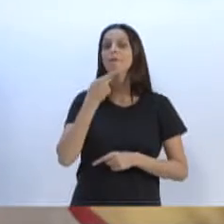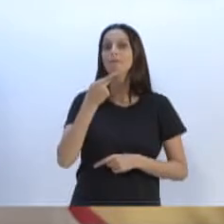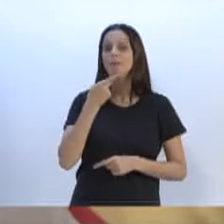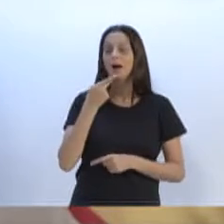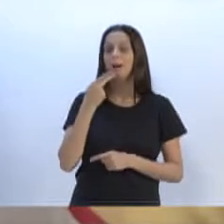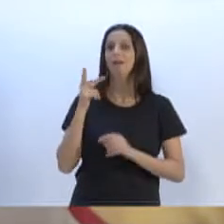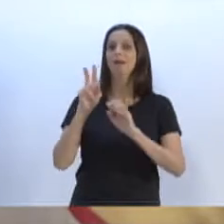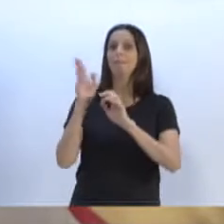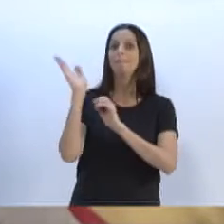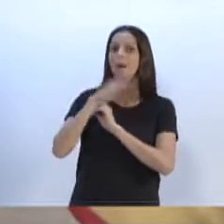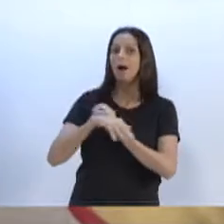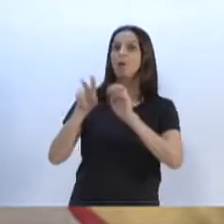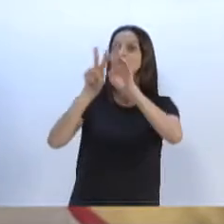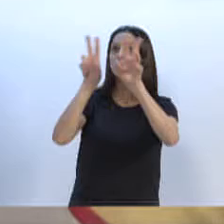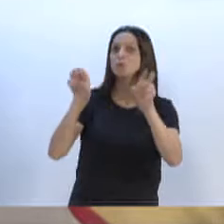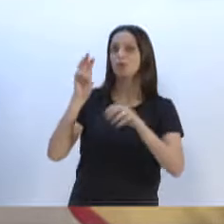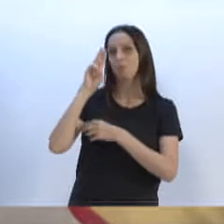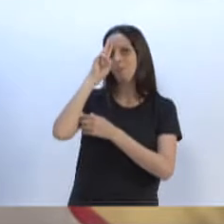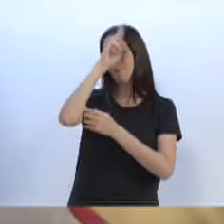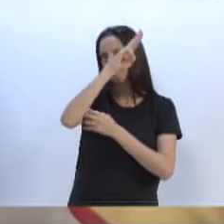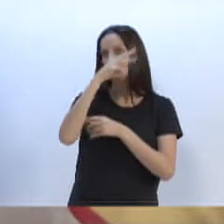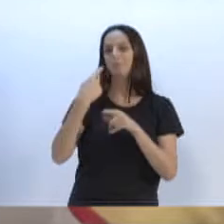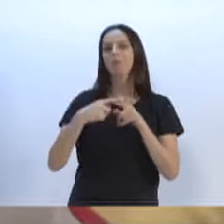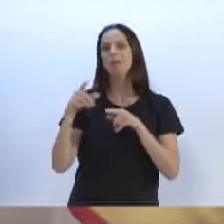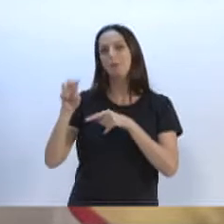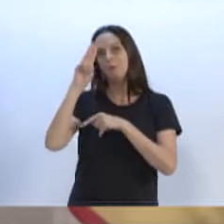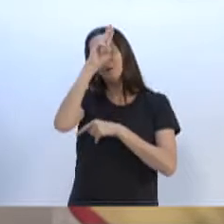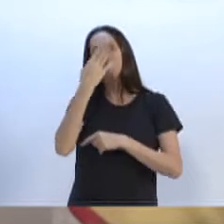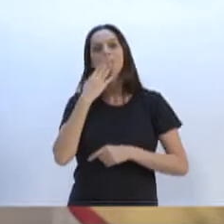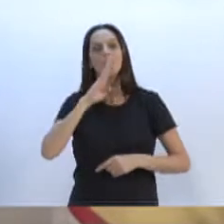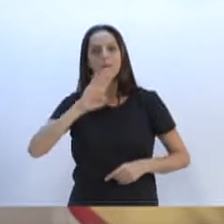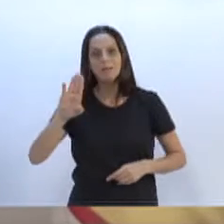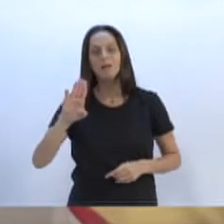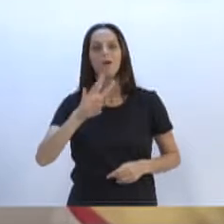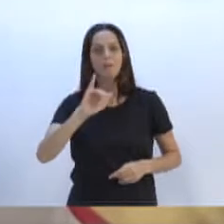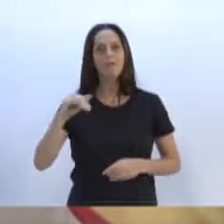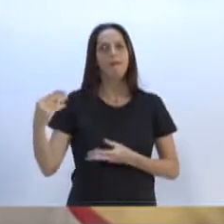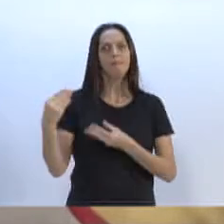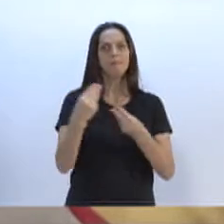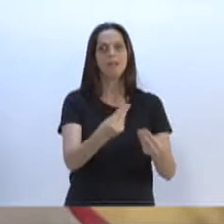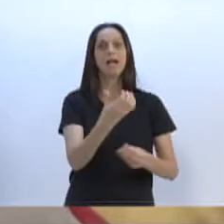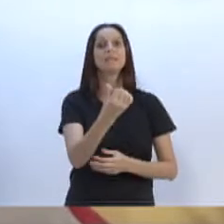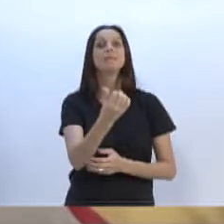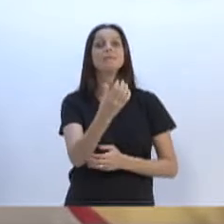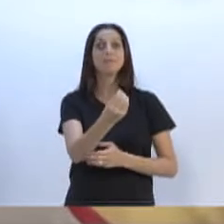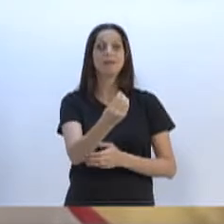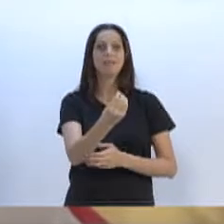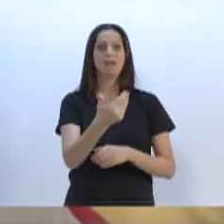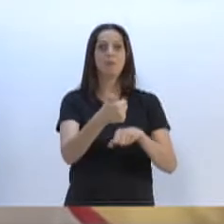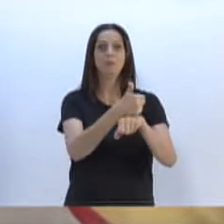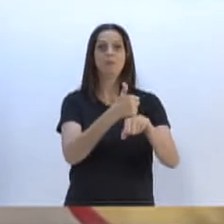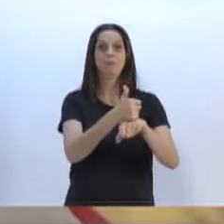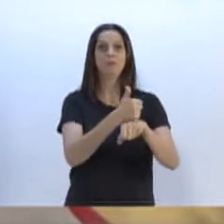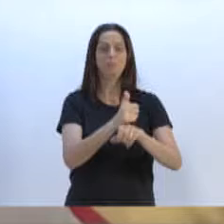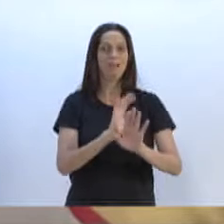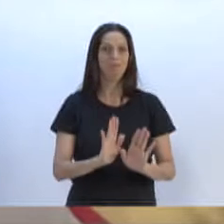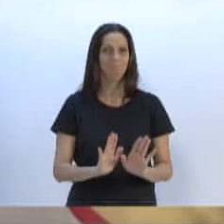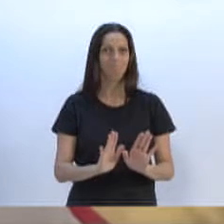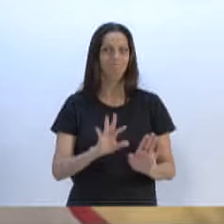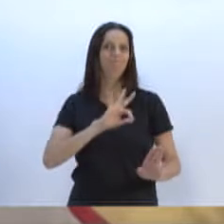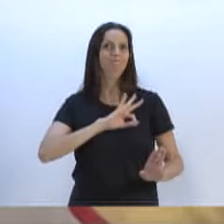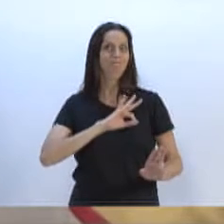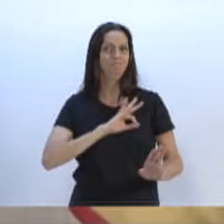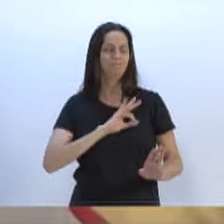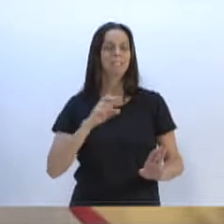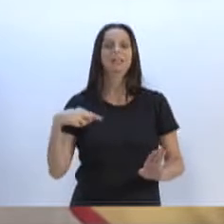promessa. Um injusto equívoco. Nós deveríamos ter, desde o começo, elogiado o